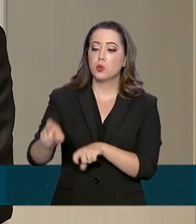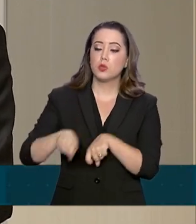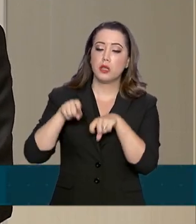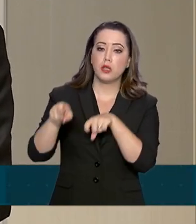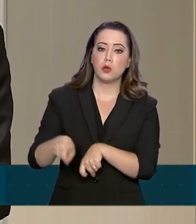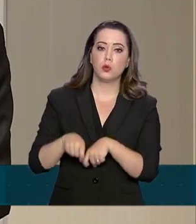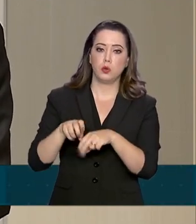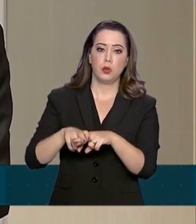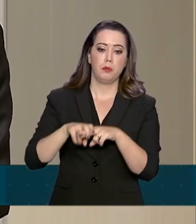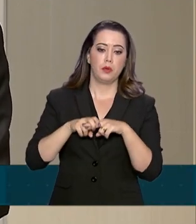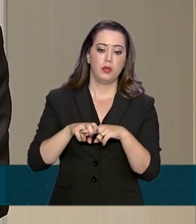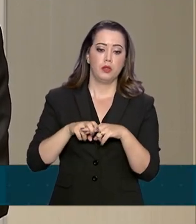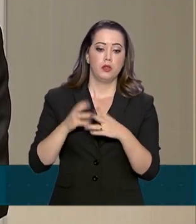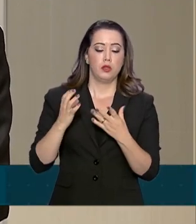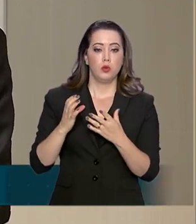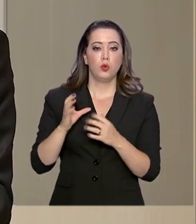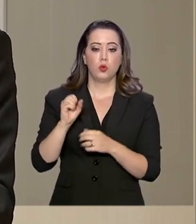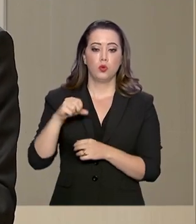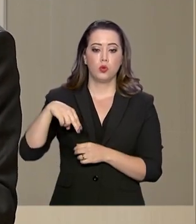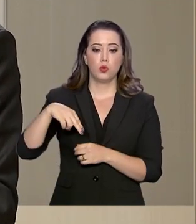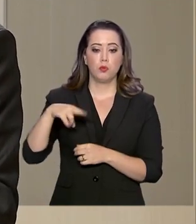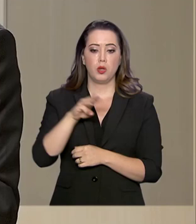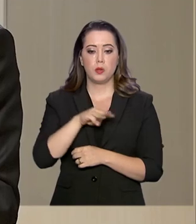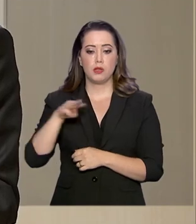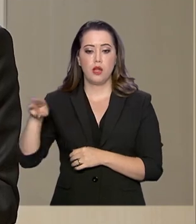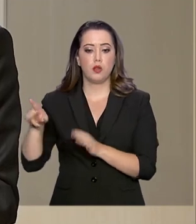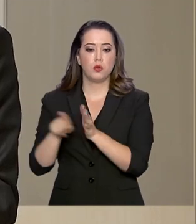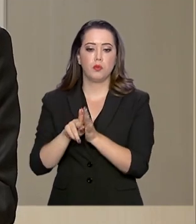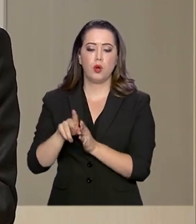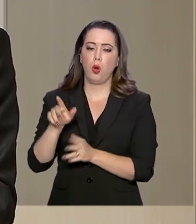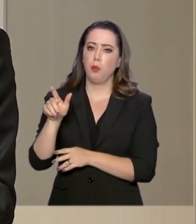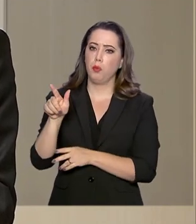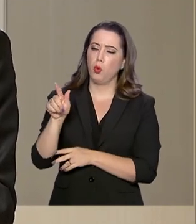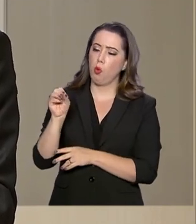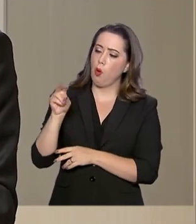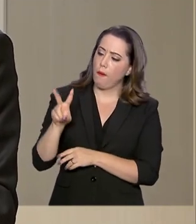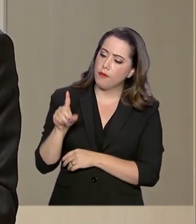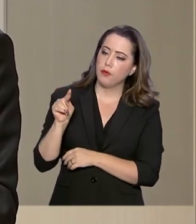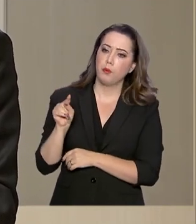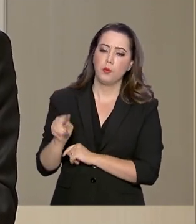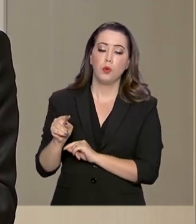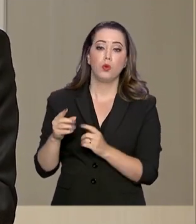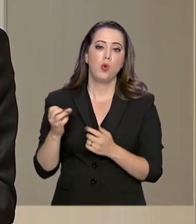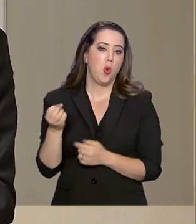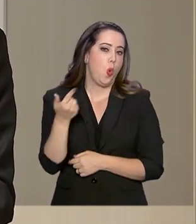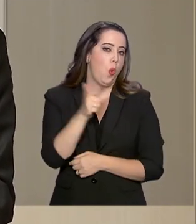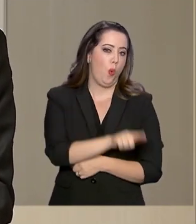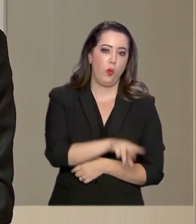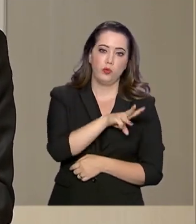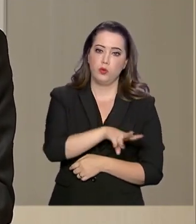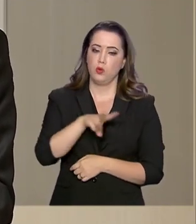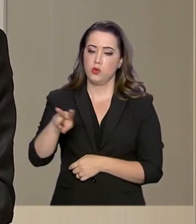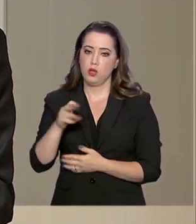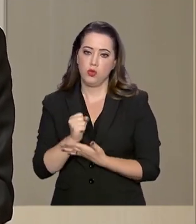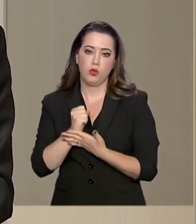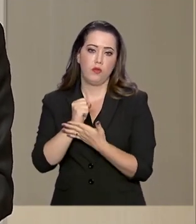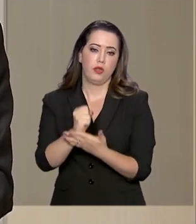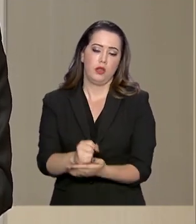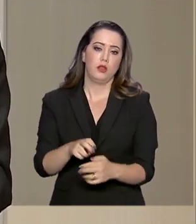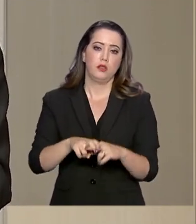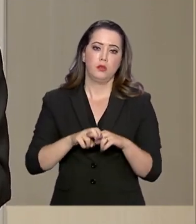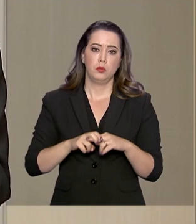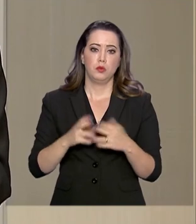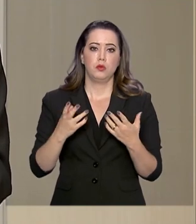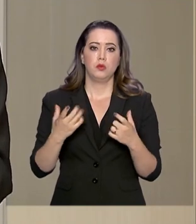através da plataforma consumidor.gov, seja através de outras plataformas disponibilizadas pelas